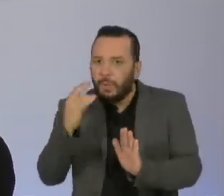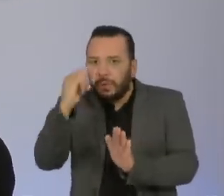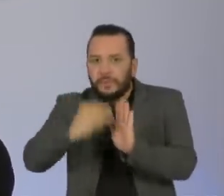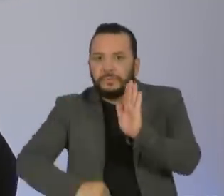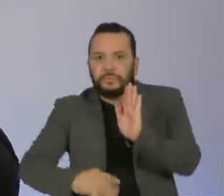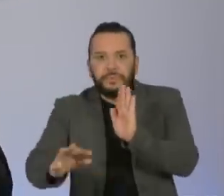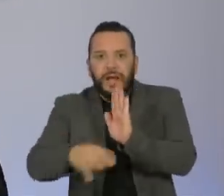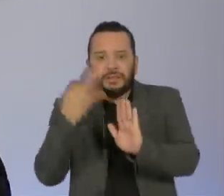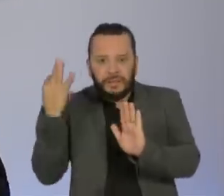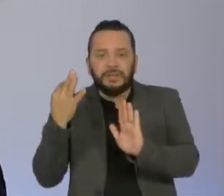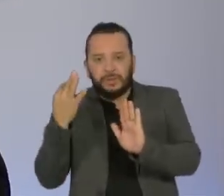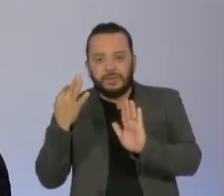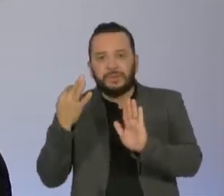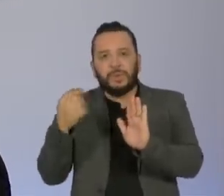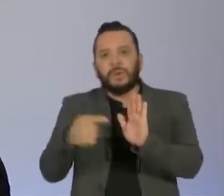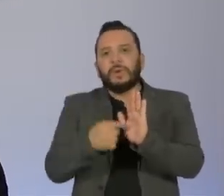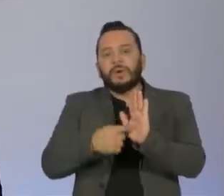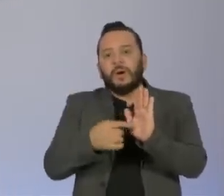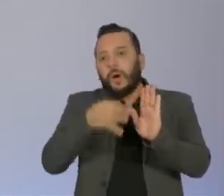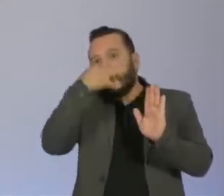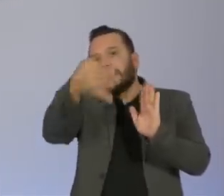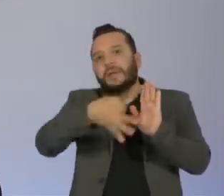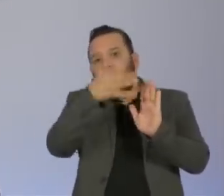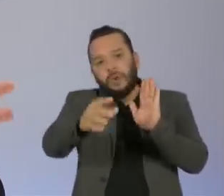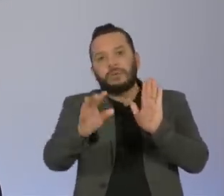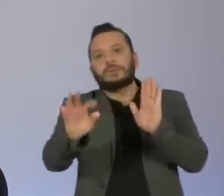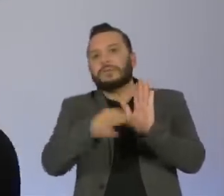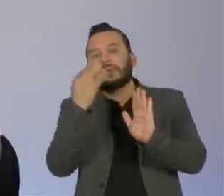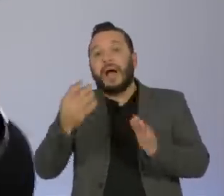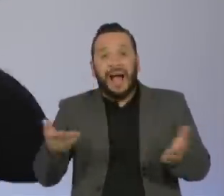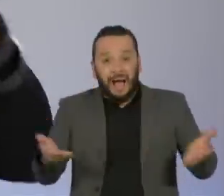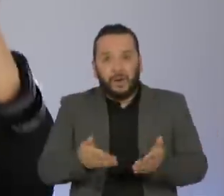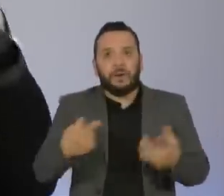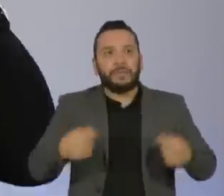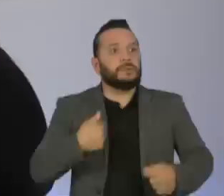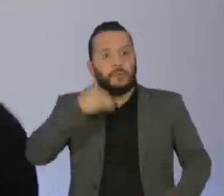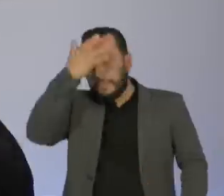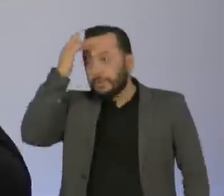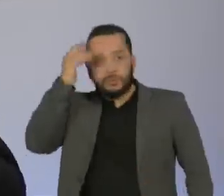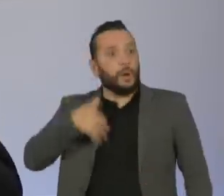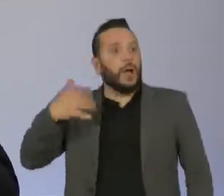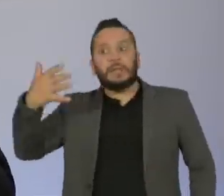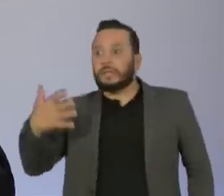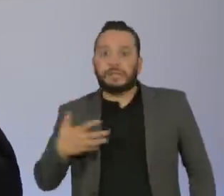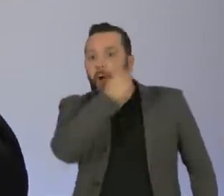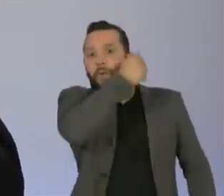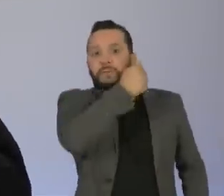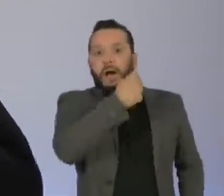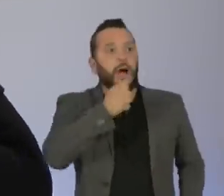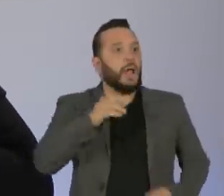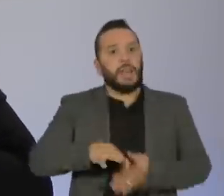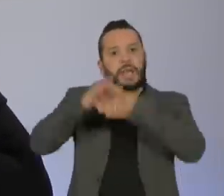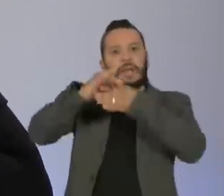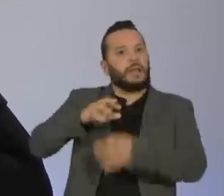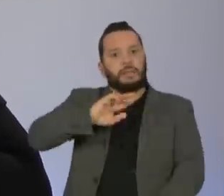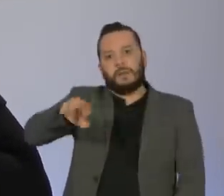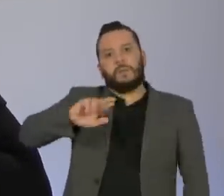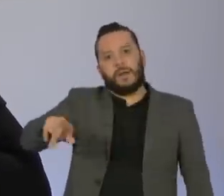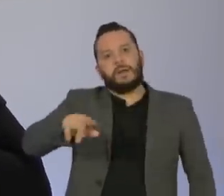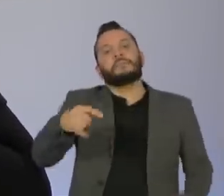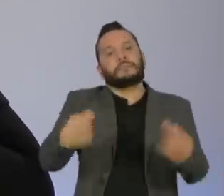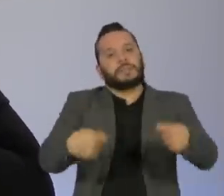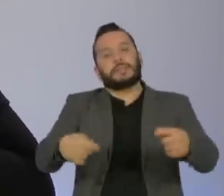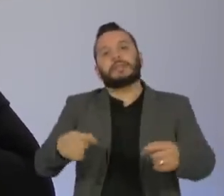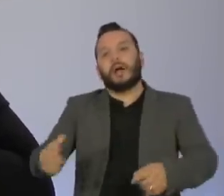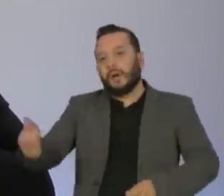porque a gente precisa agora nesse momento, não de um salvador da pátria ou alguém para liderar, eu acho que a gente precisa da consciência de que